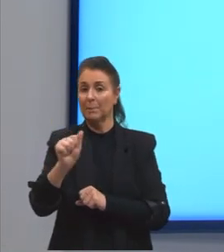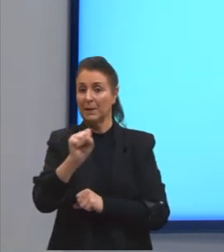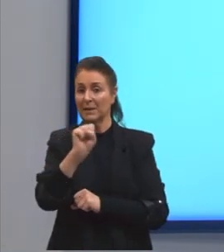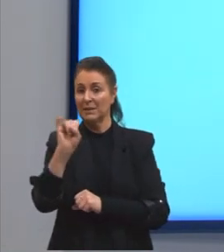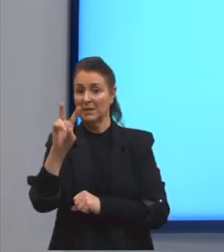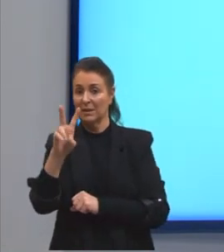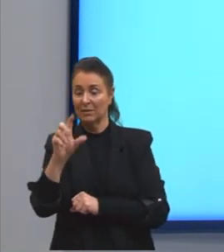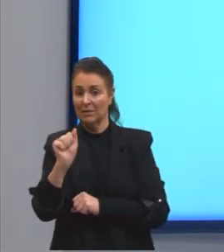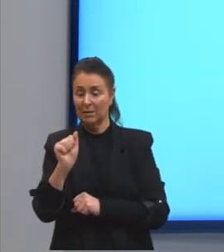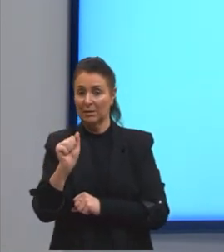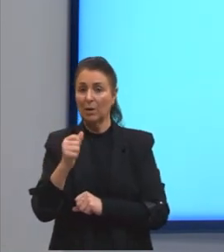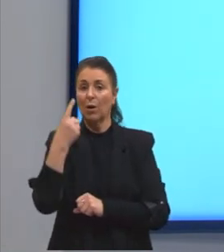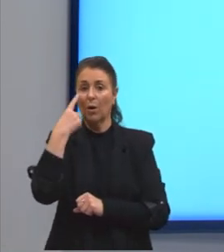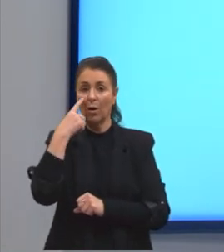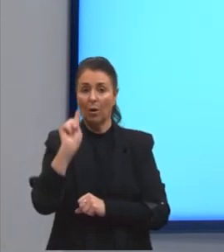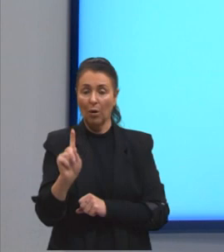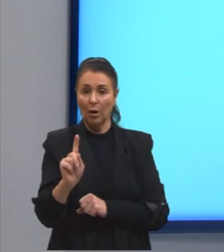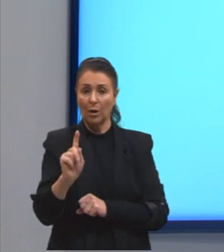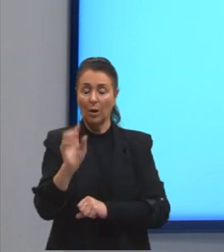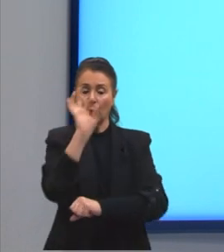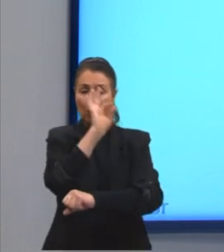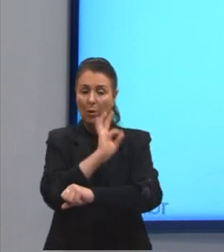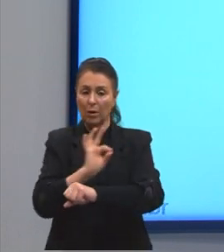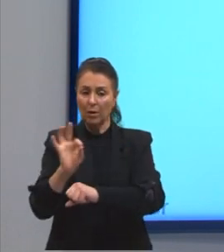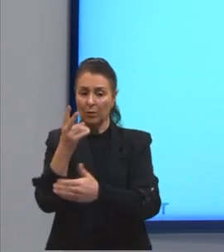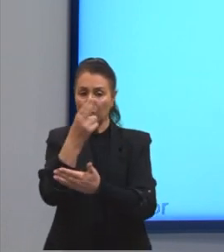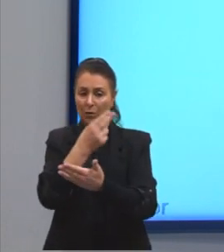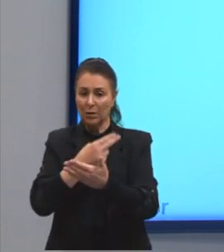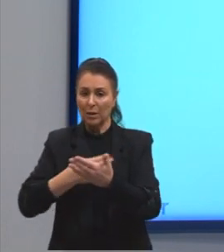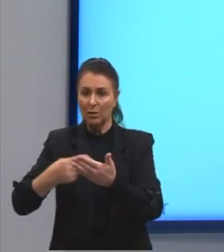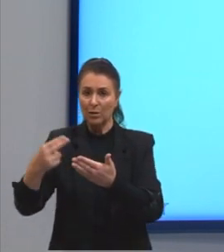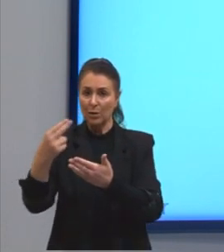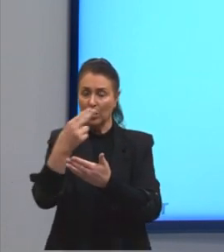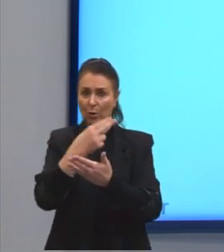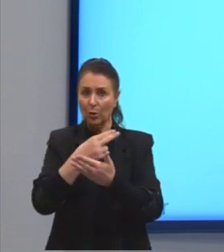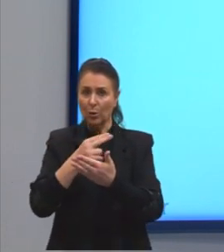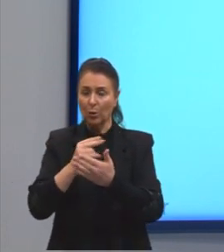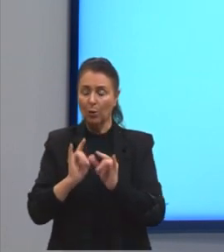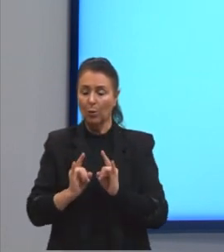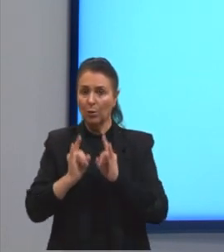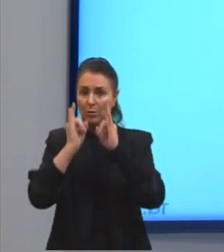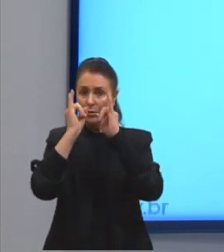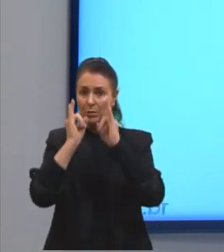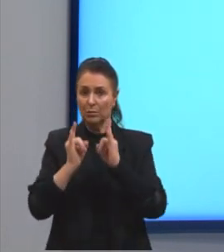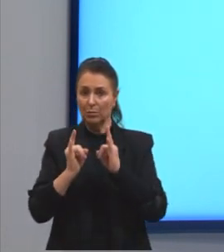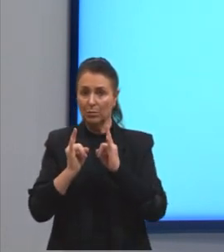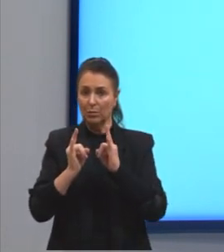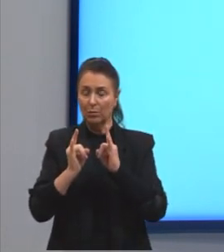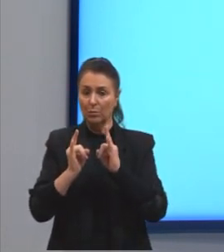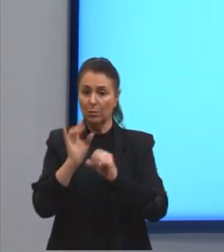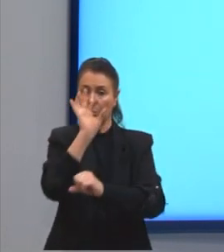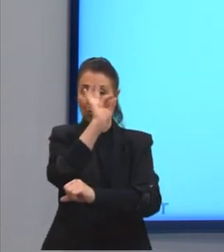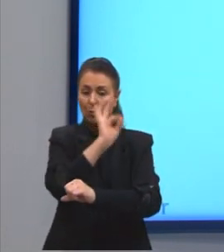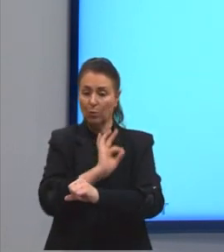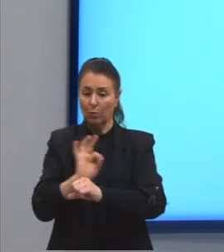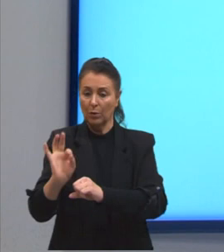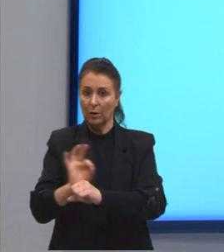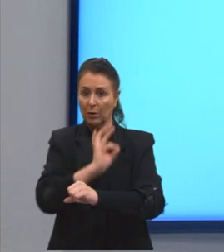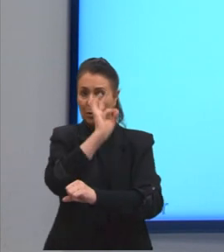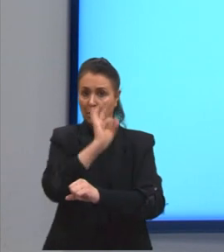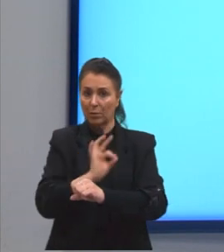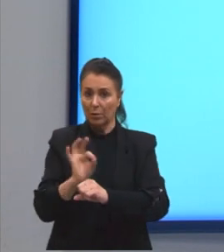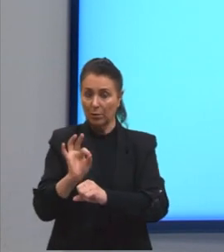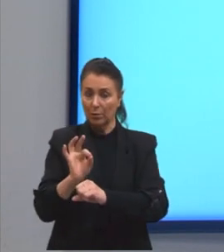ativa. O arquiteto desenhou o esboço do edifício. O arquiteto é o nosso sujeito. E,